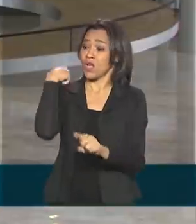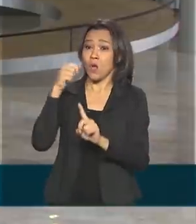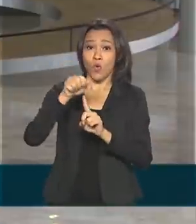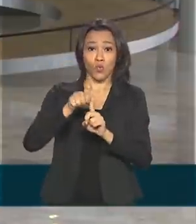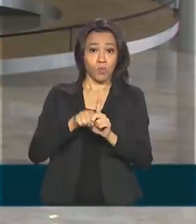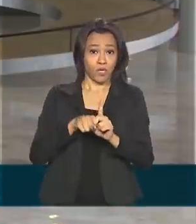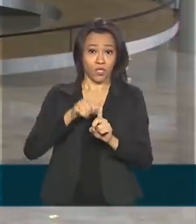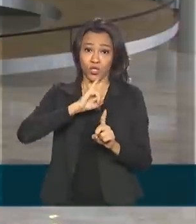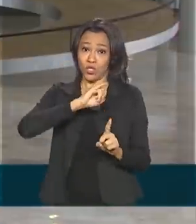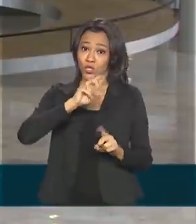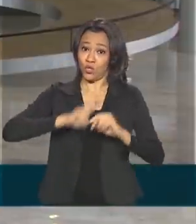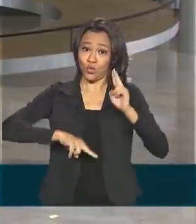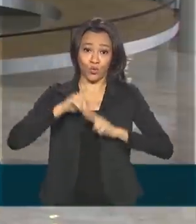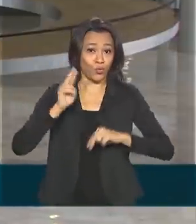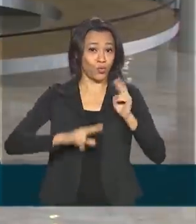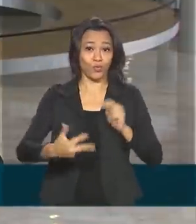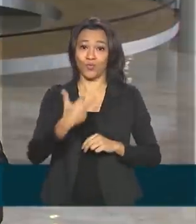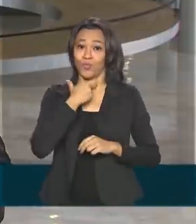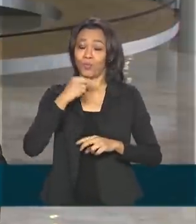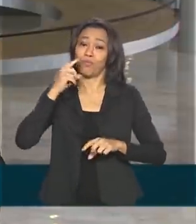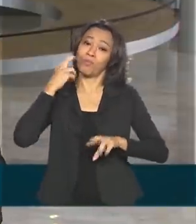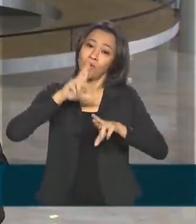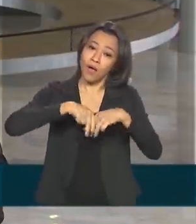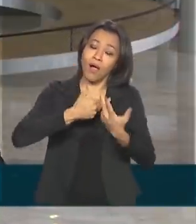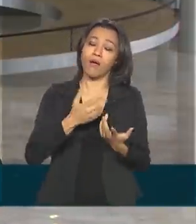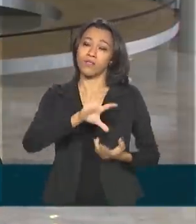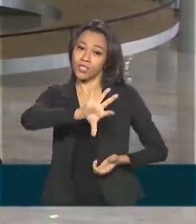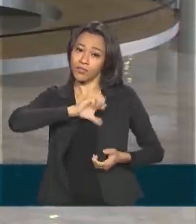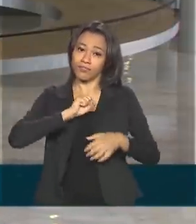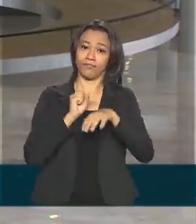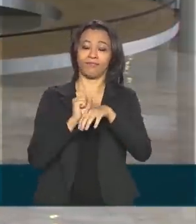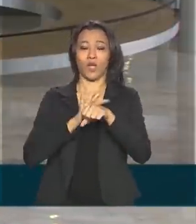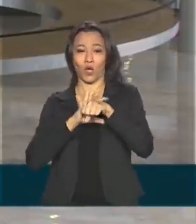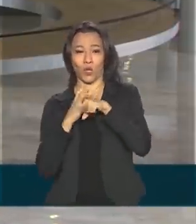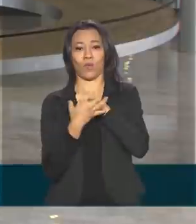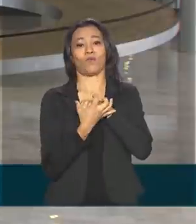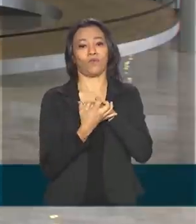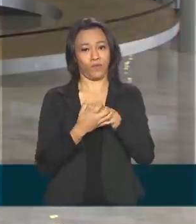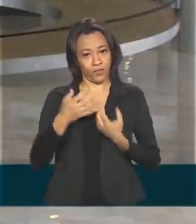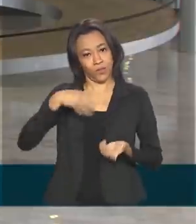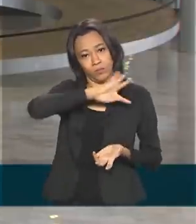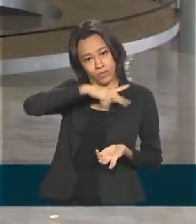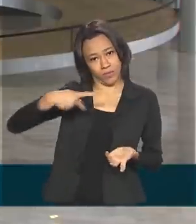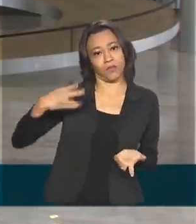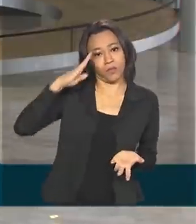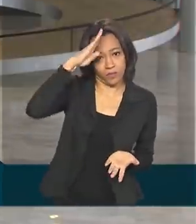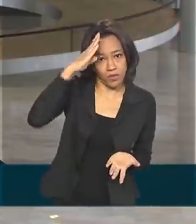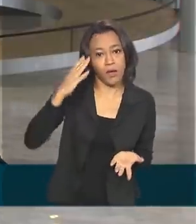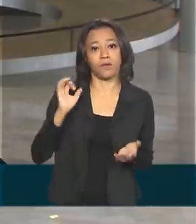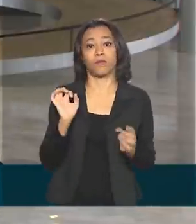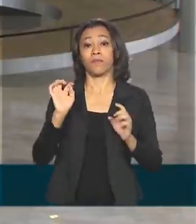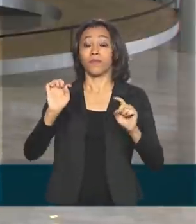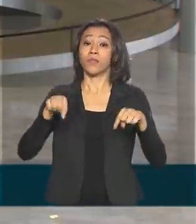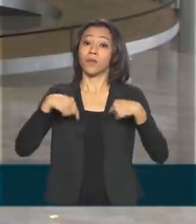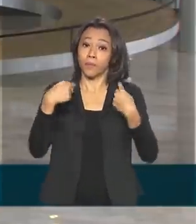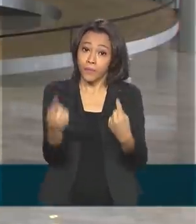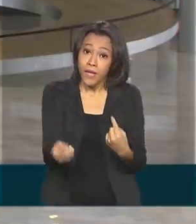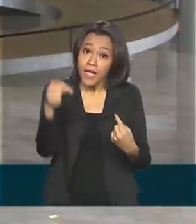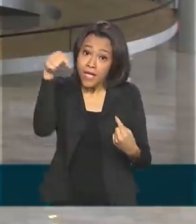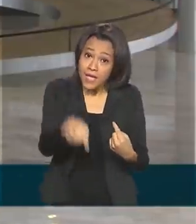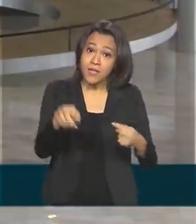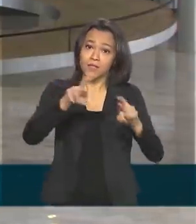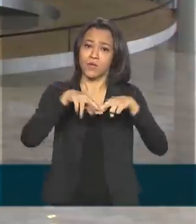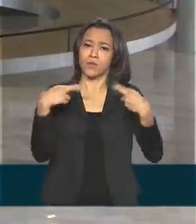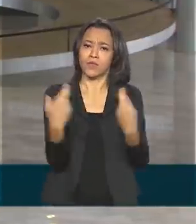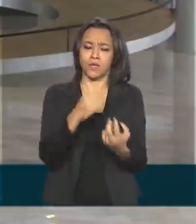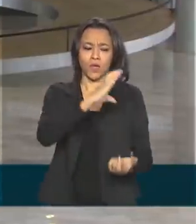presidente estava com a Covid. O último encontro foi há quase dois meses, no dia 9 de junho. Esse conselho é coordenado pelo presidente